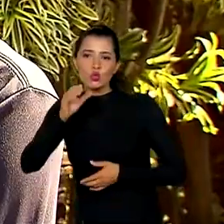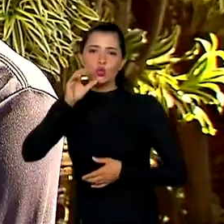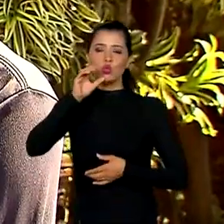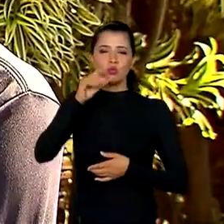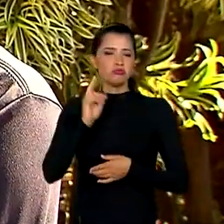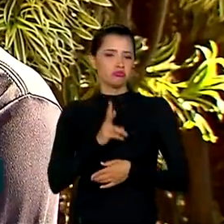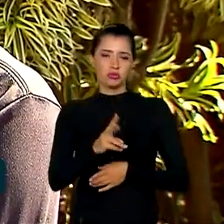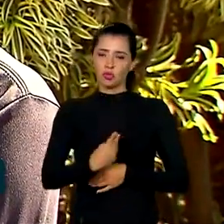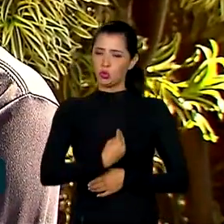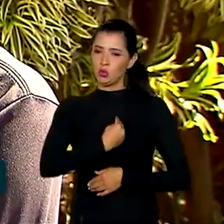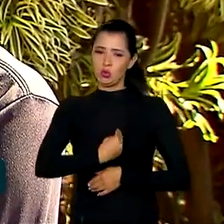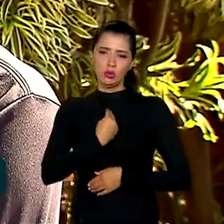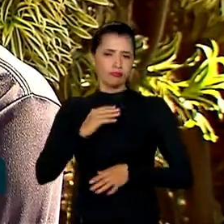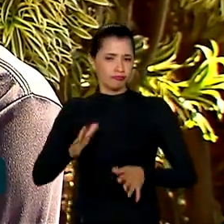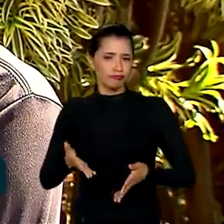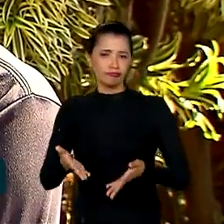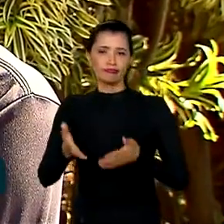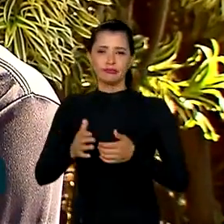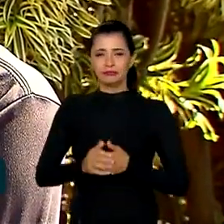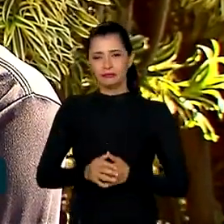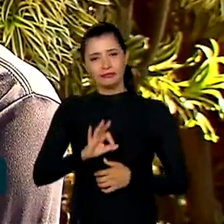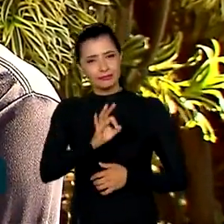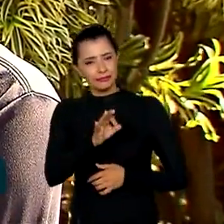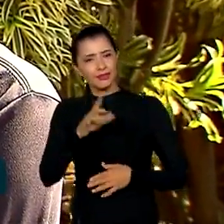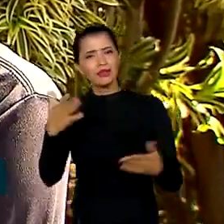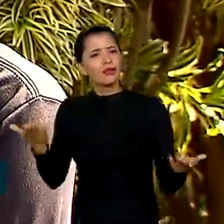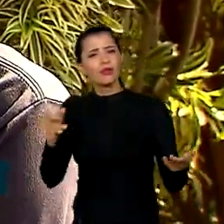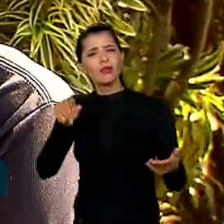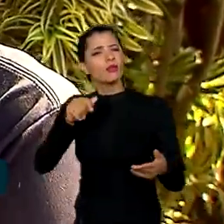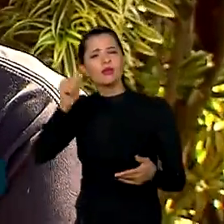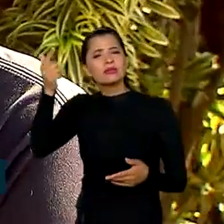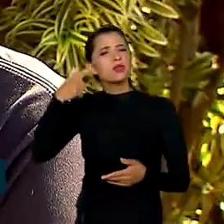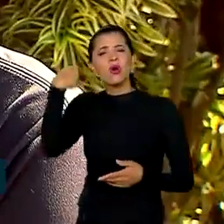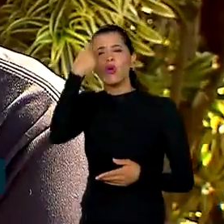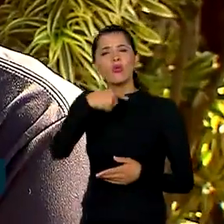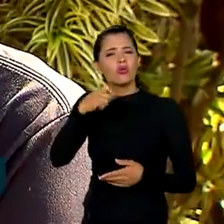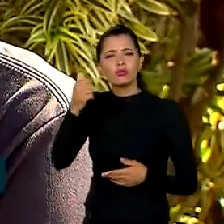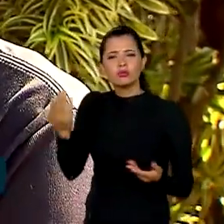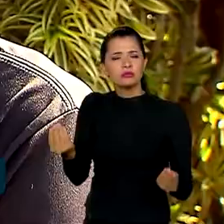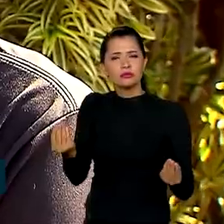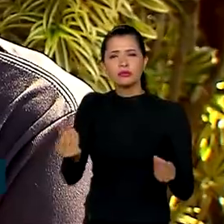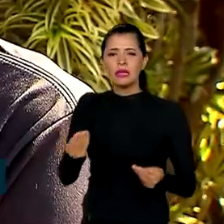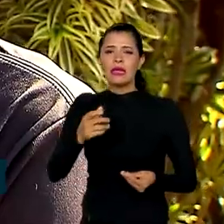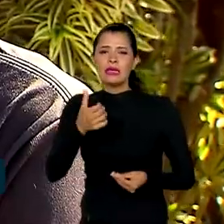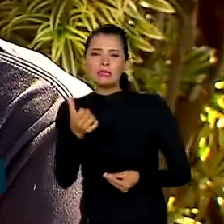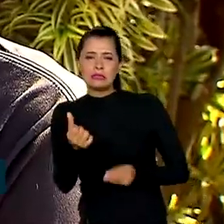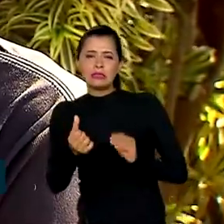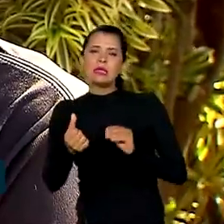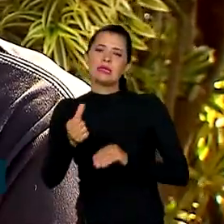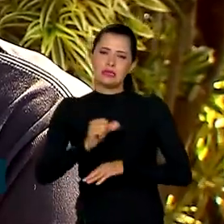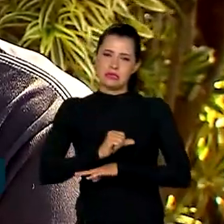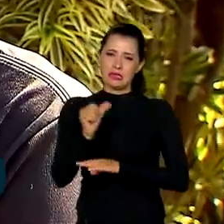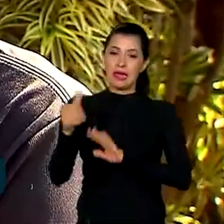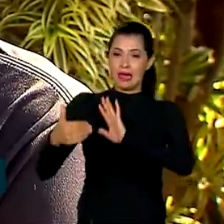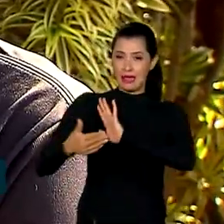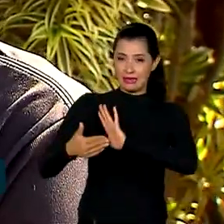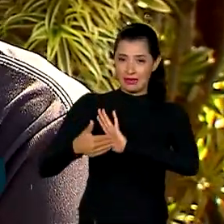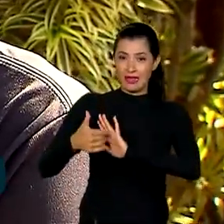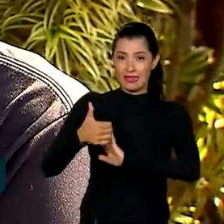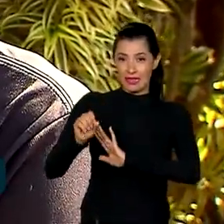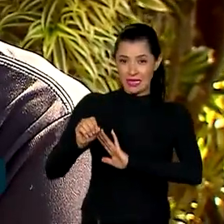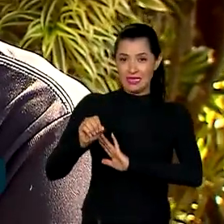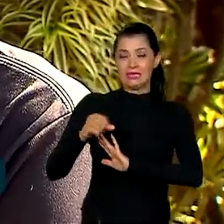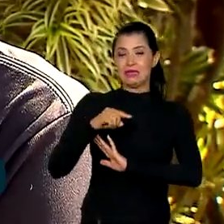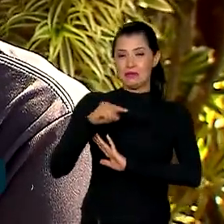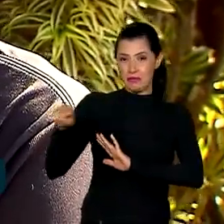levando a vida. Levando. É, exatamente. Quantas horas você fica no sol? Eu fico aqui de seis e meia da manhã até umas dez e